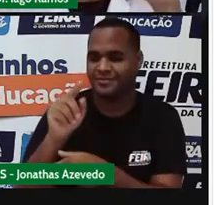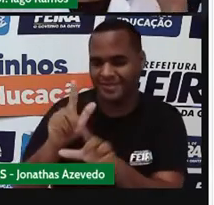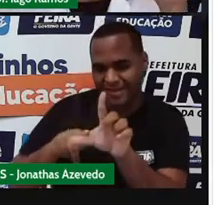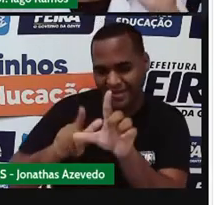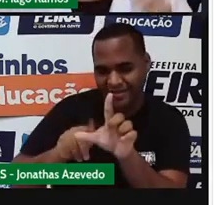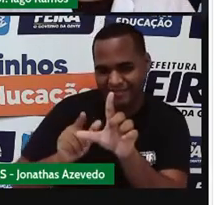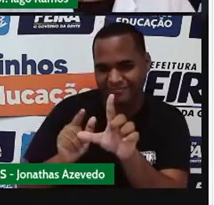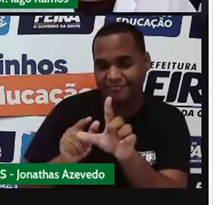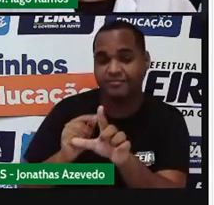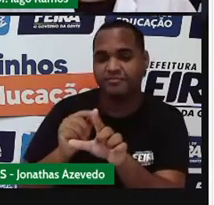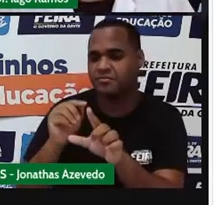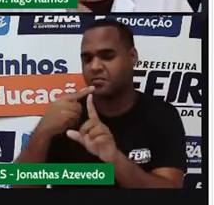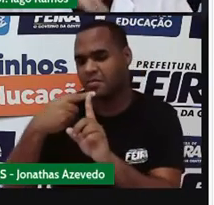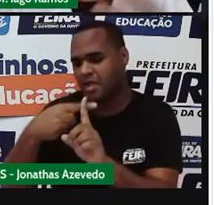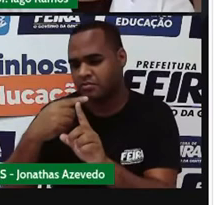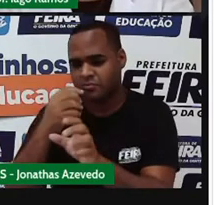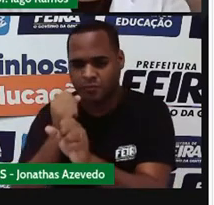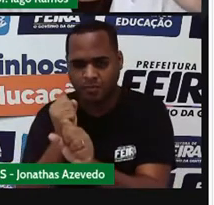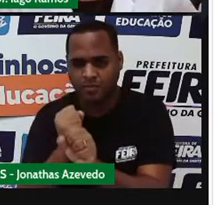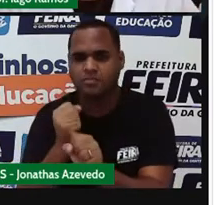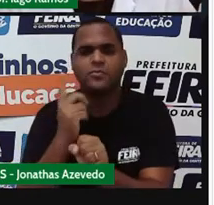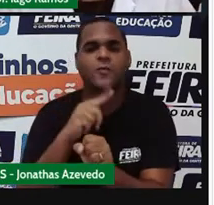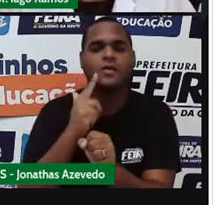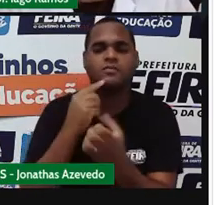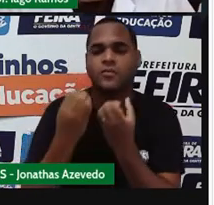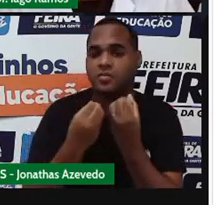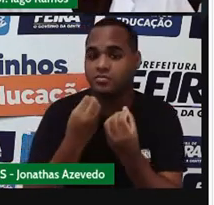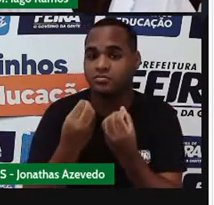um errinho. Tudo bem, a gente corrige aqui agora. Não tem problema.